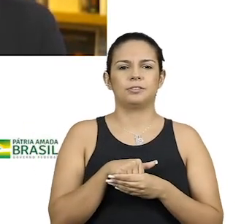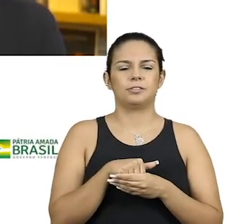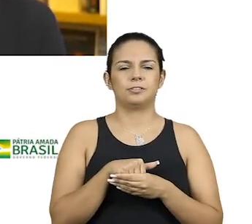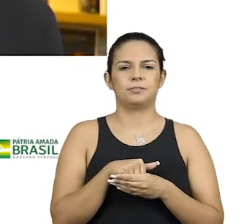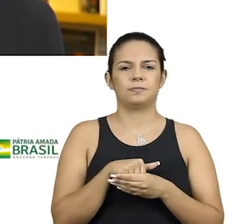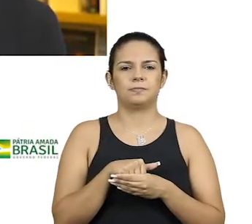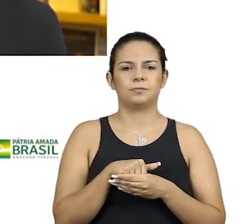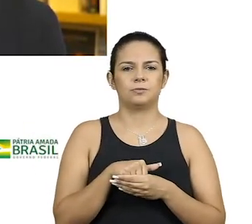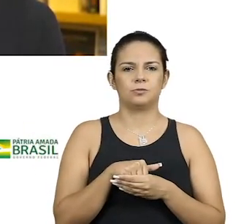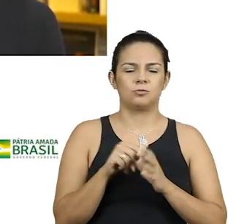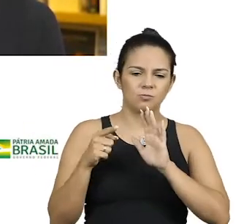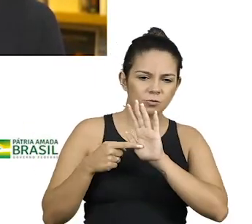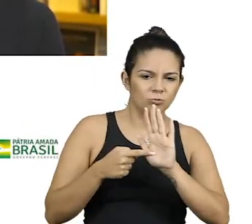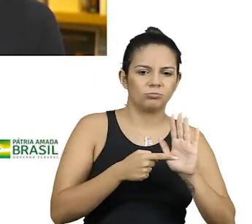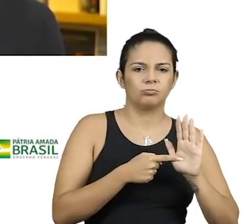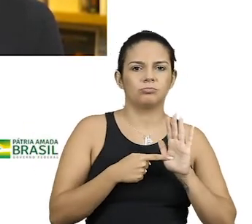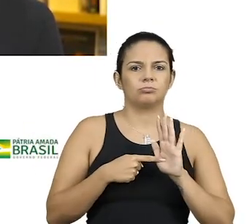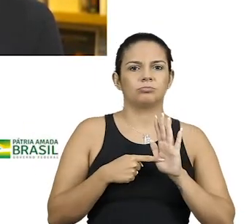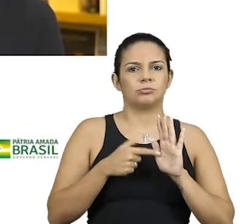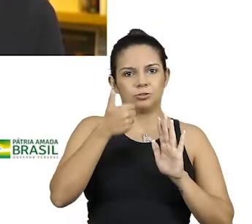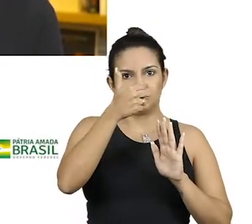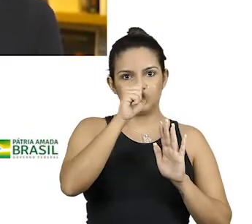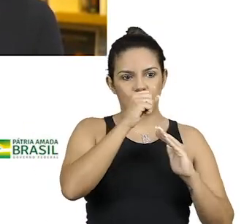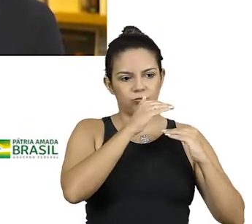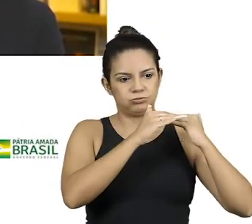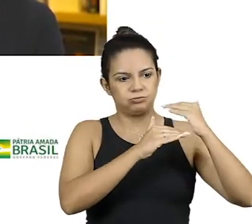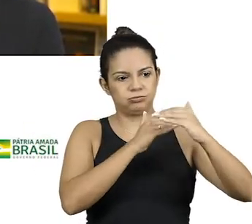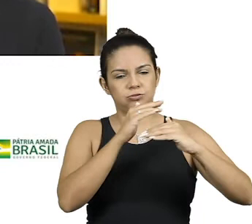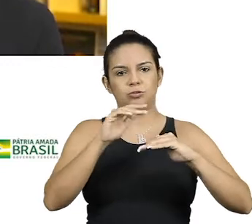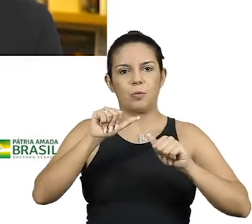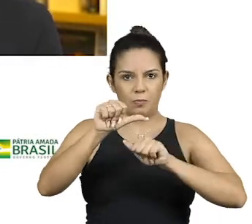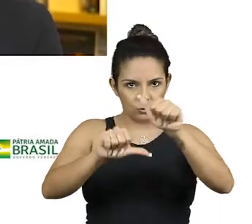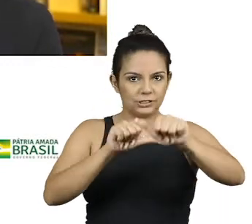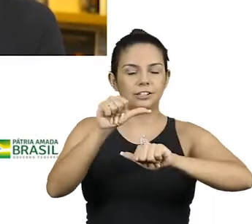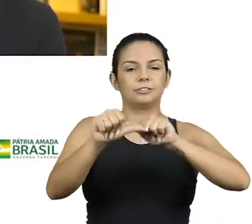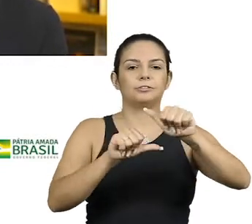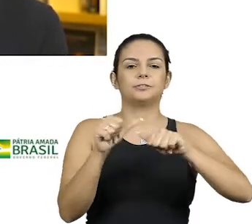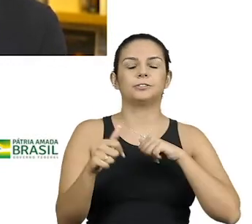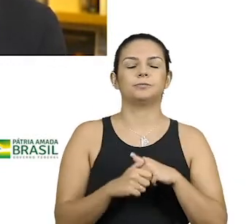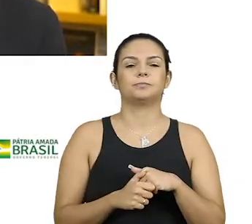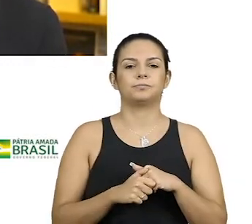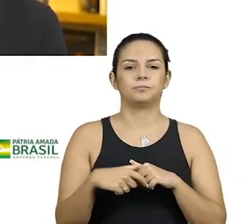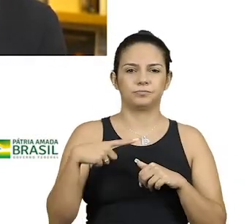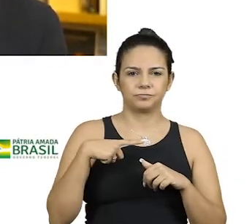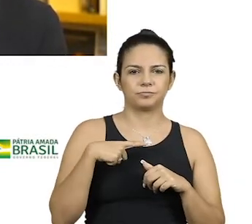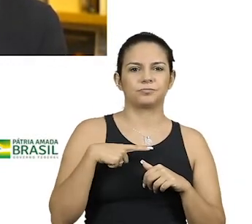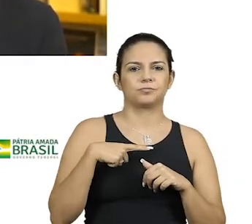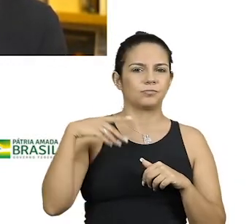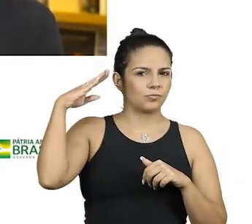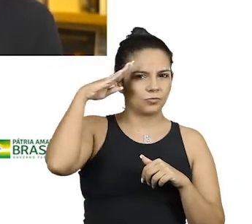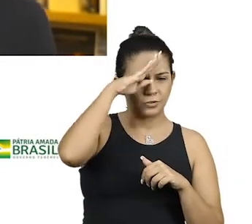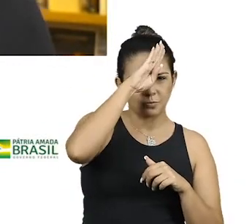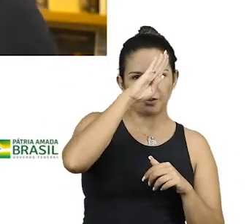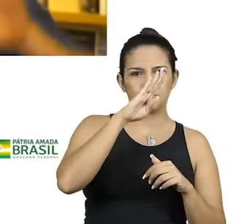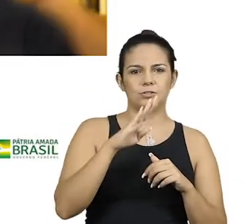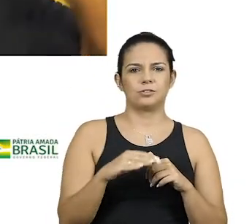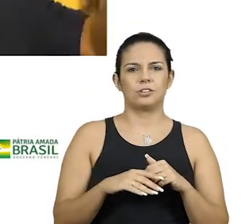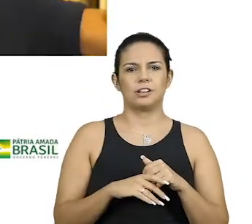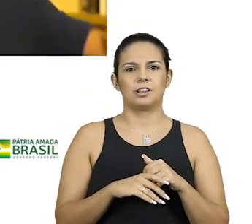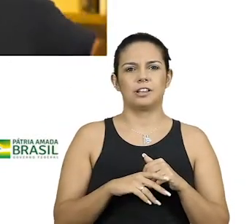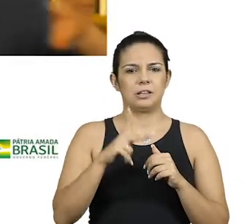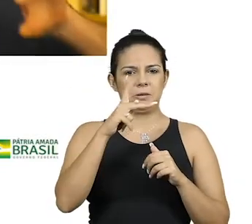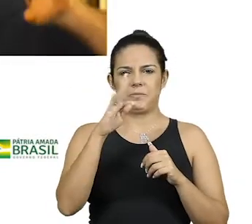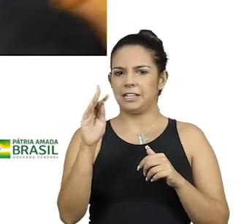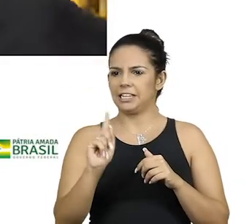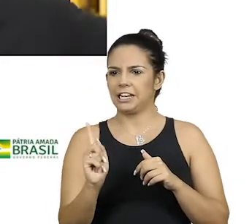que demonstra que as coisas de 18 para cá mudaram, estão mudando. Houve... O Bolsonaro não emplacou ninguém, o